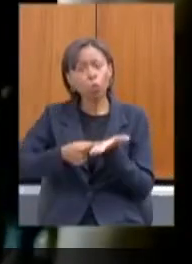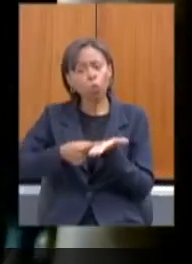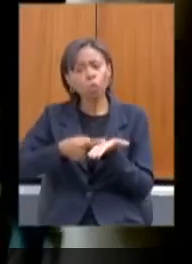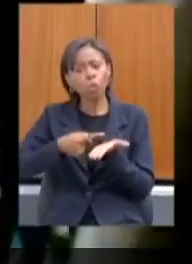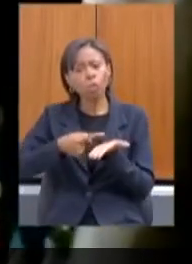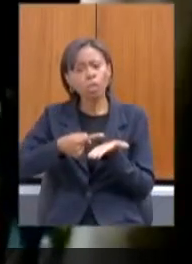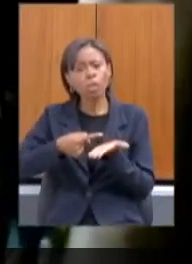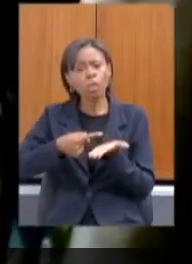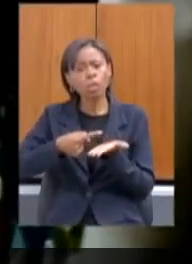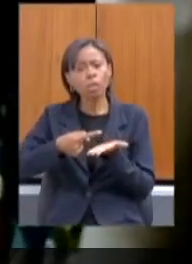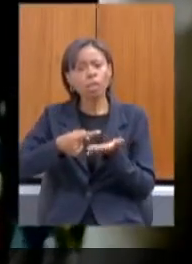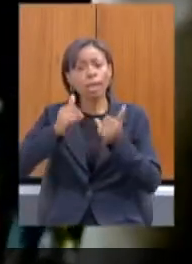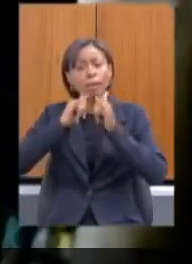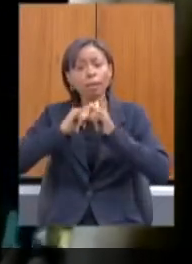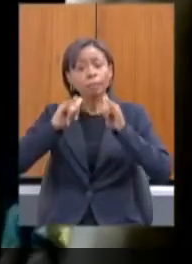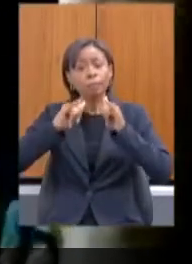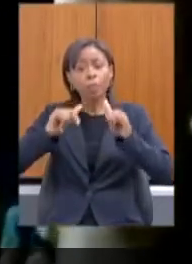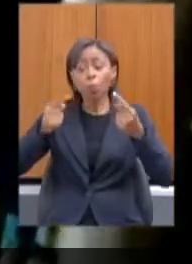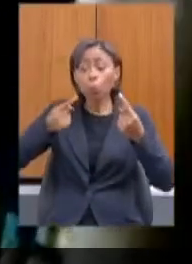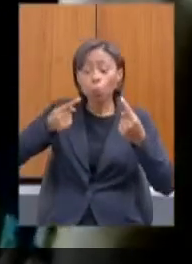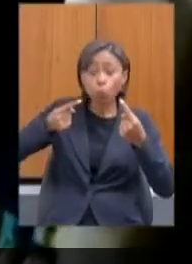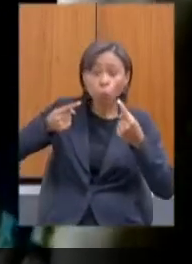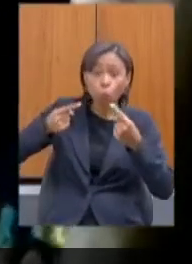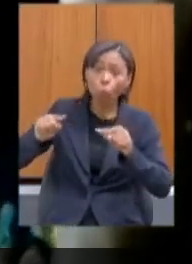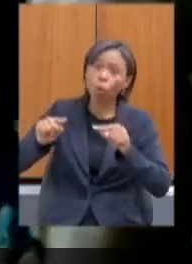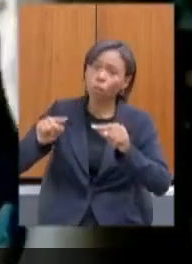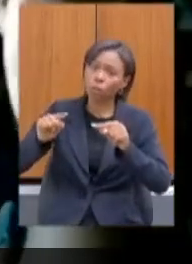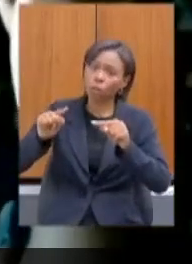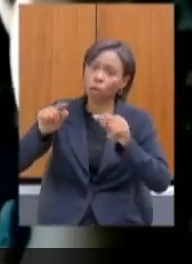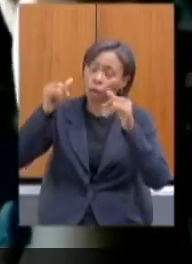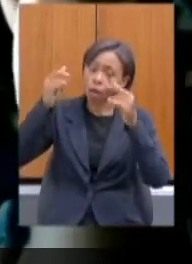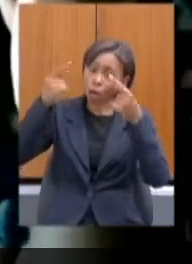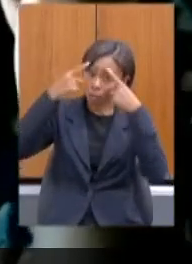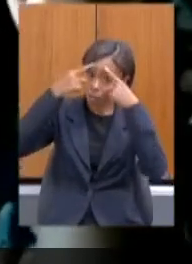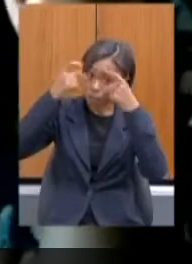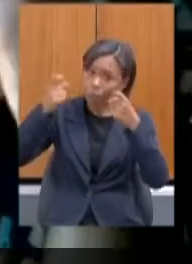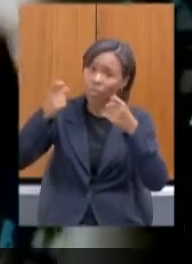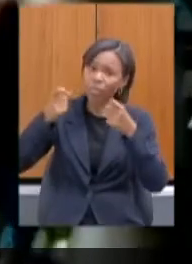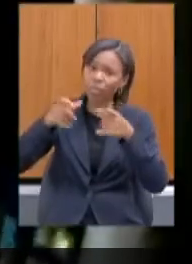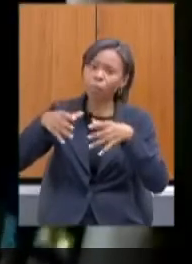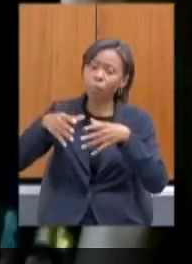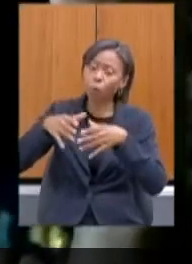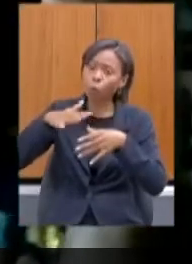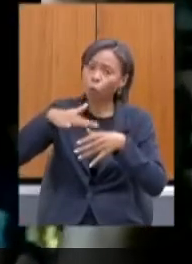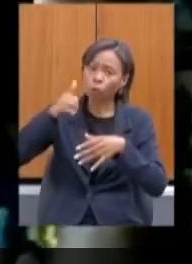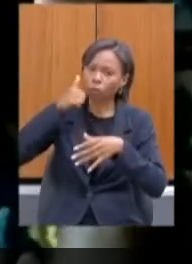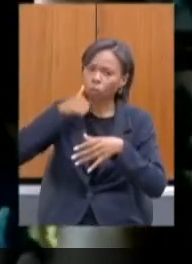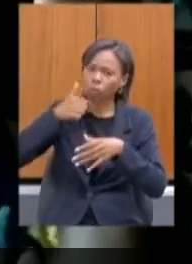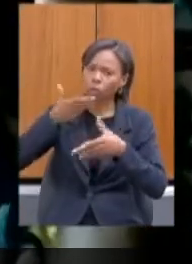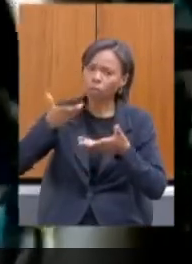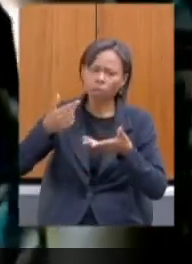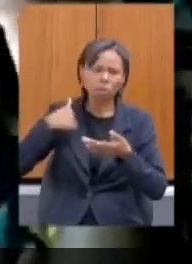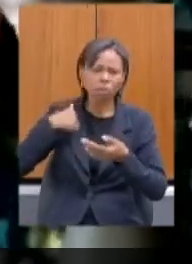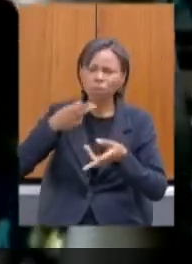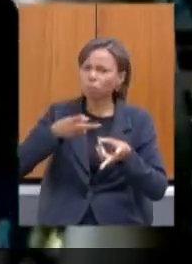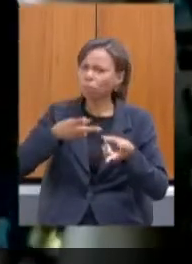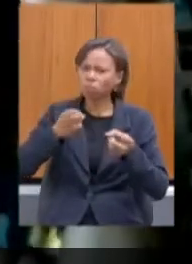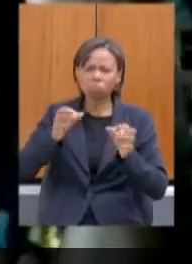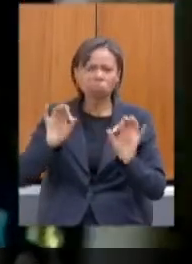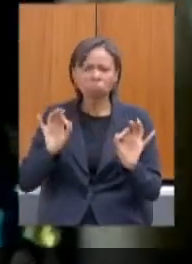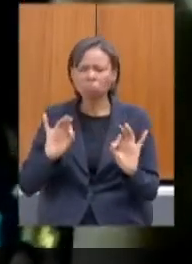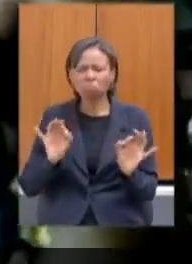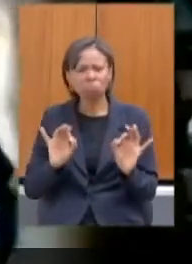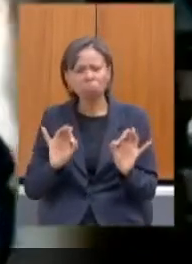de combate à violência para as mulheres no contexto da pandemia. Eu não percebi essa campanha e